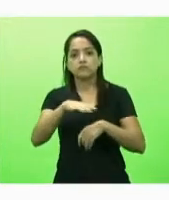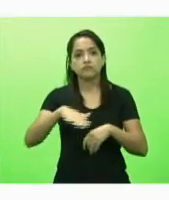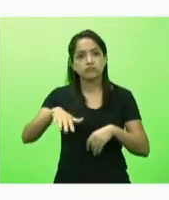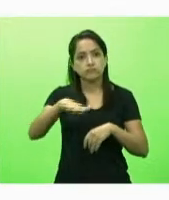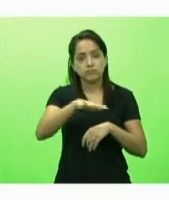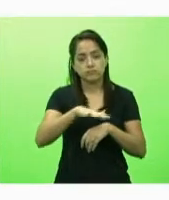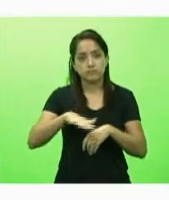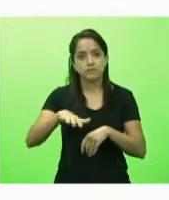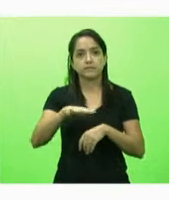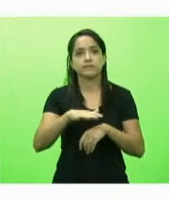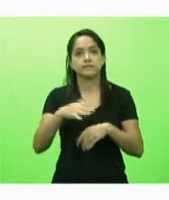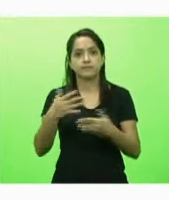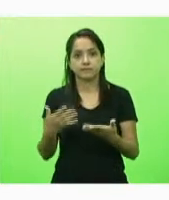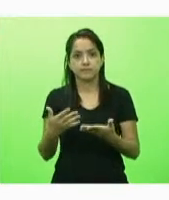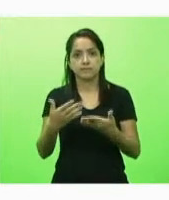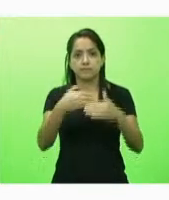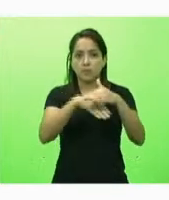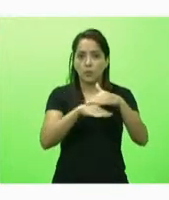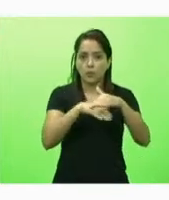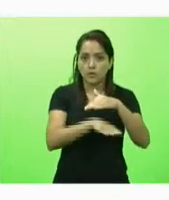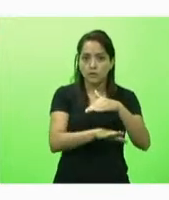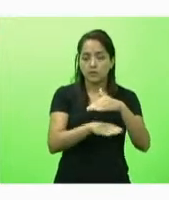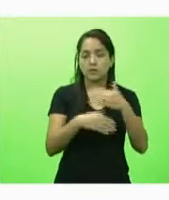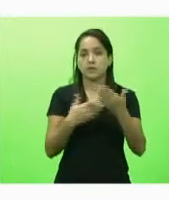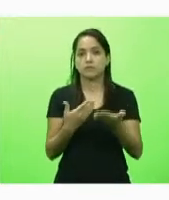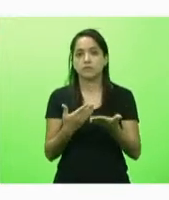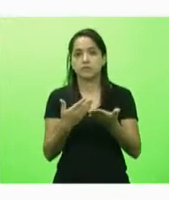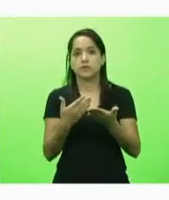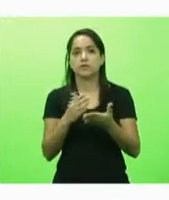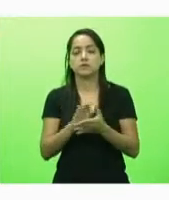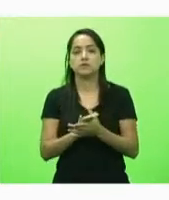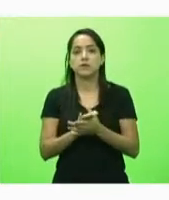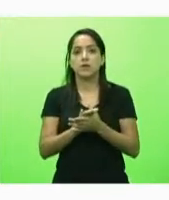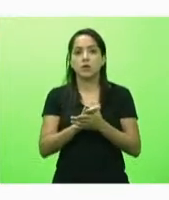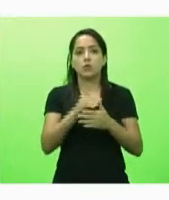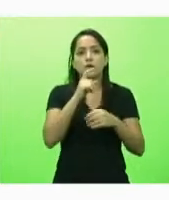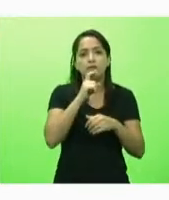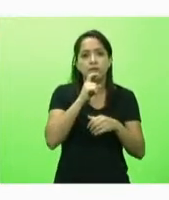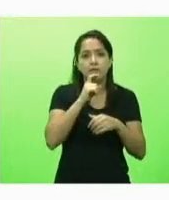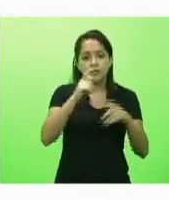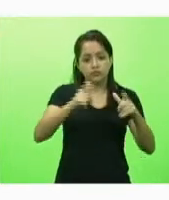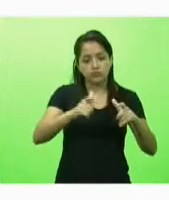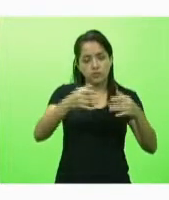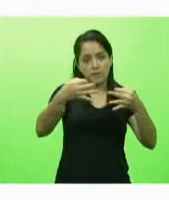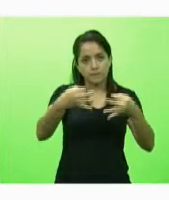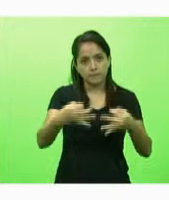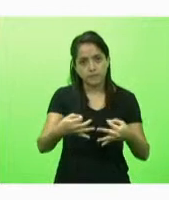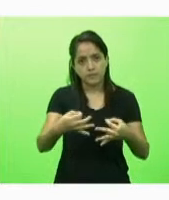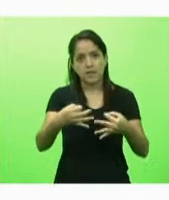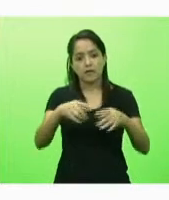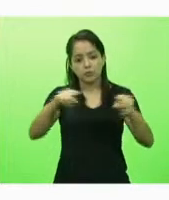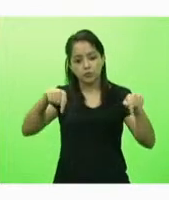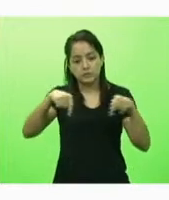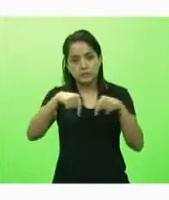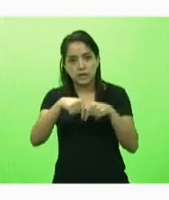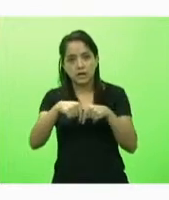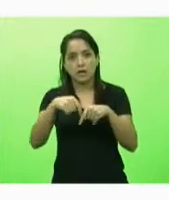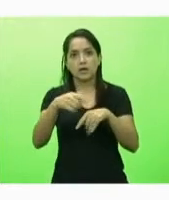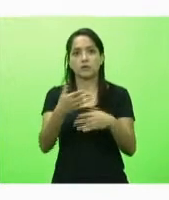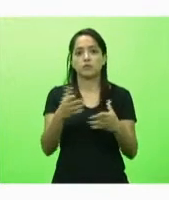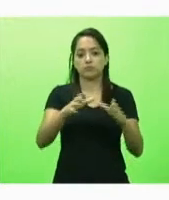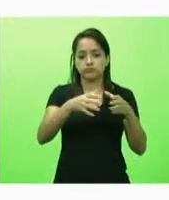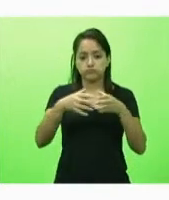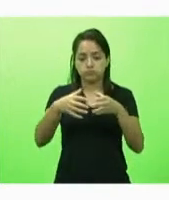armazenamento câmeras frias quantitativo de salas de vacinação de equipes e insumos